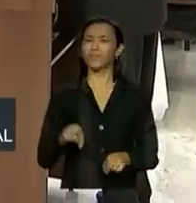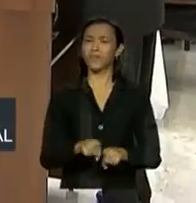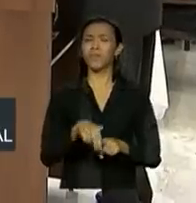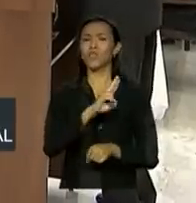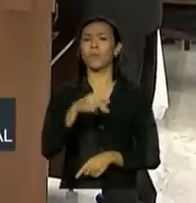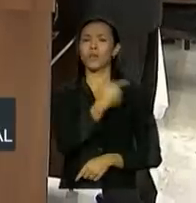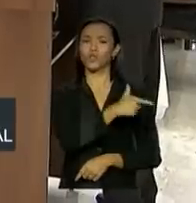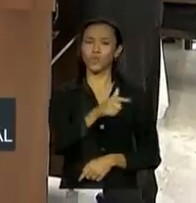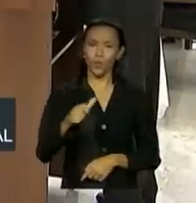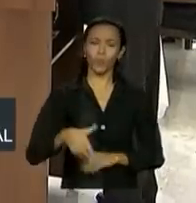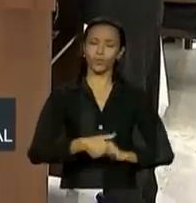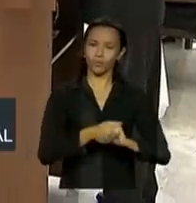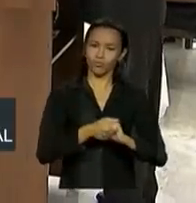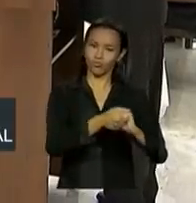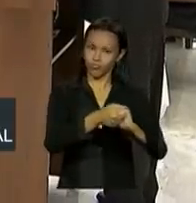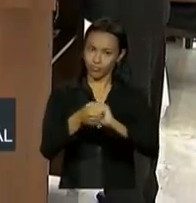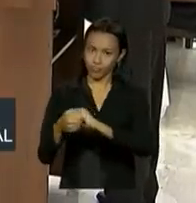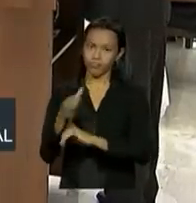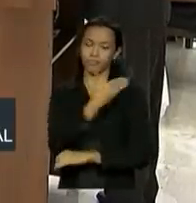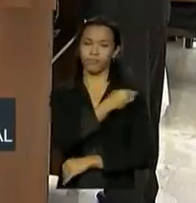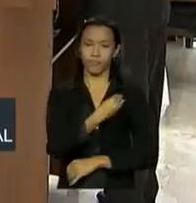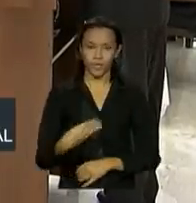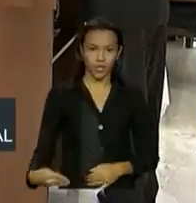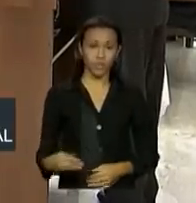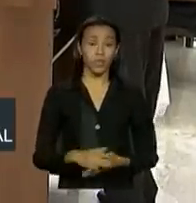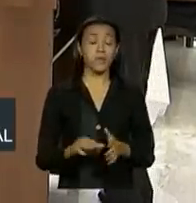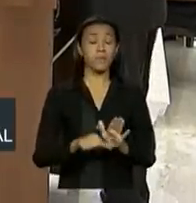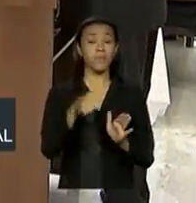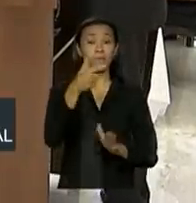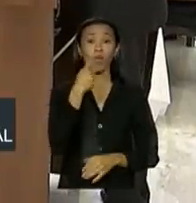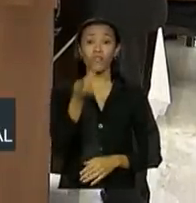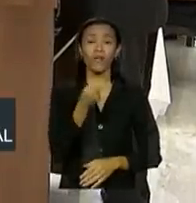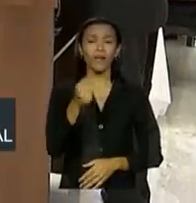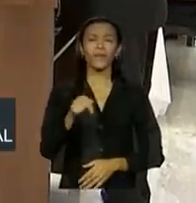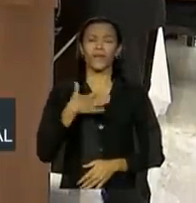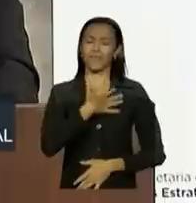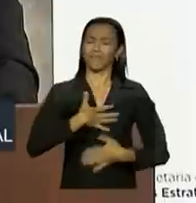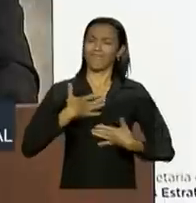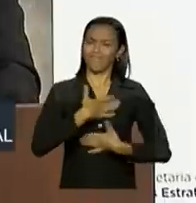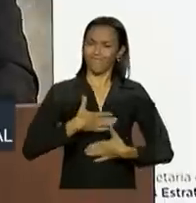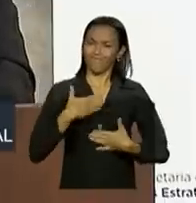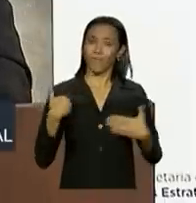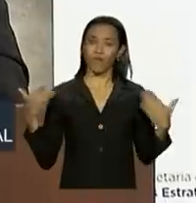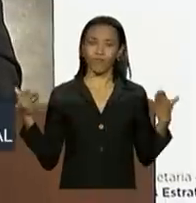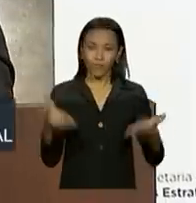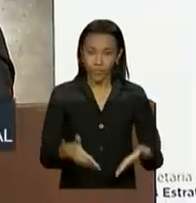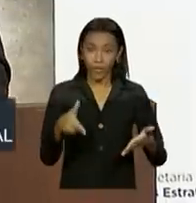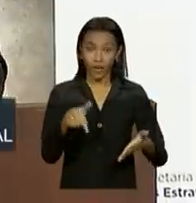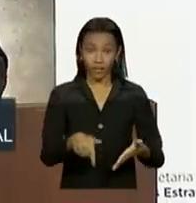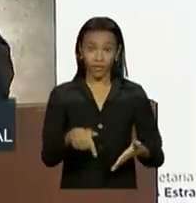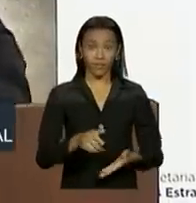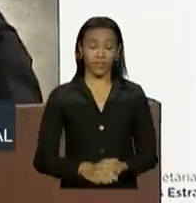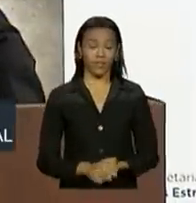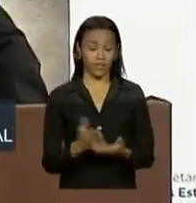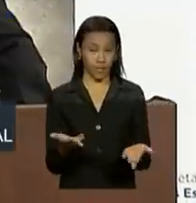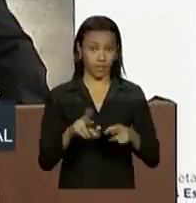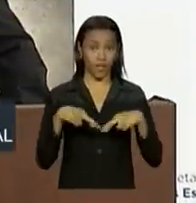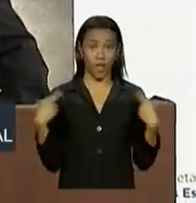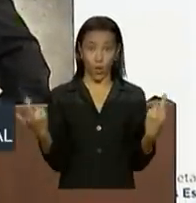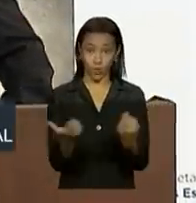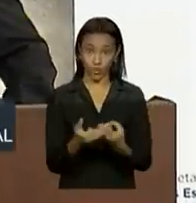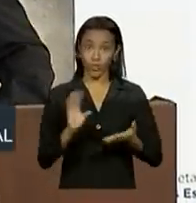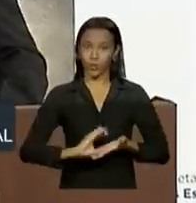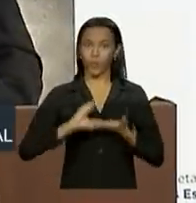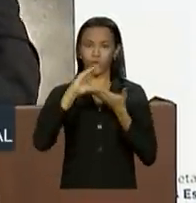ministros e ministras aqui presentes. Eu quero dizer, em primeiro lugar, da satisfação de estar participando desta reunião do